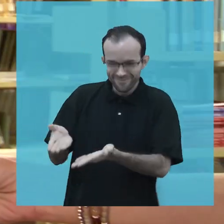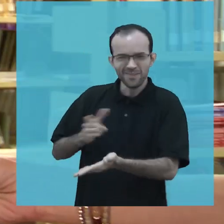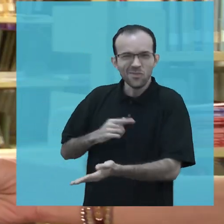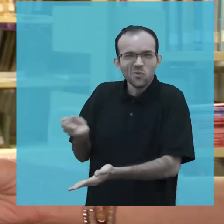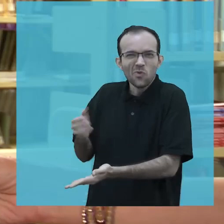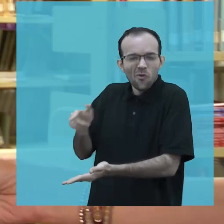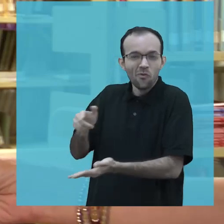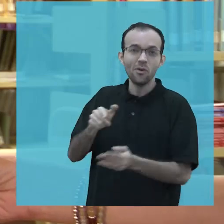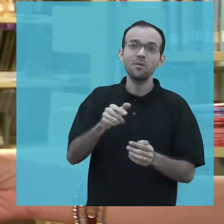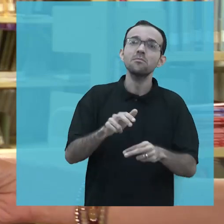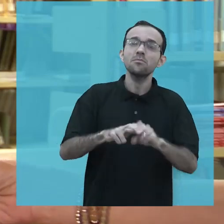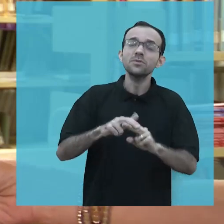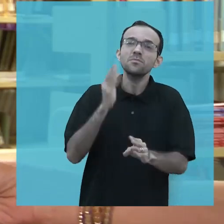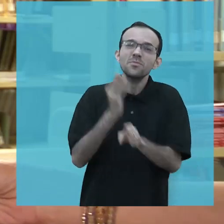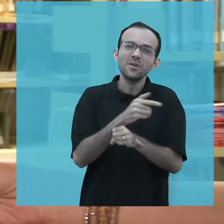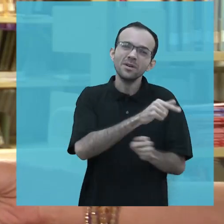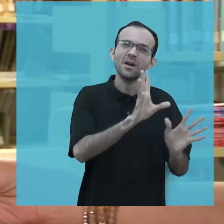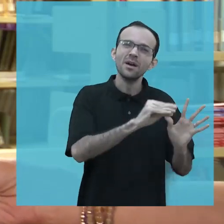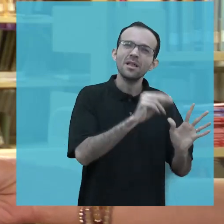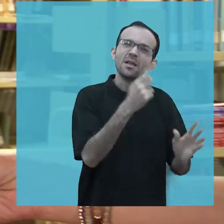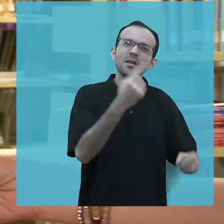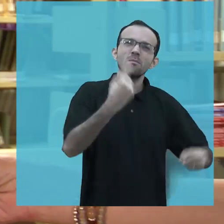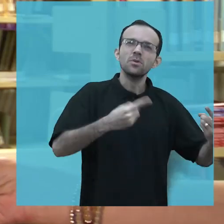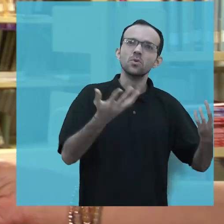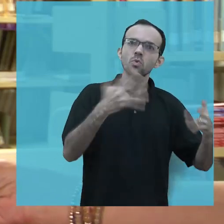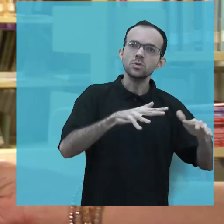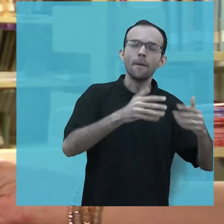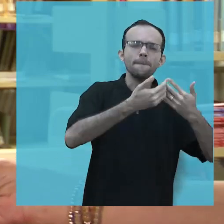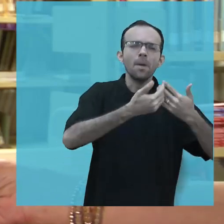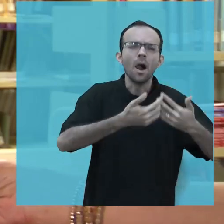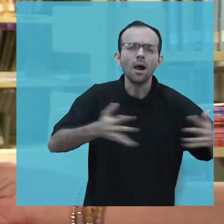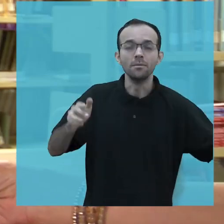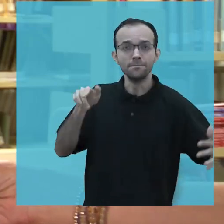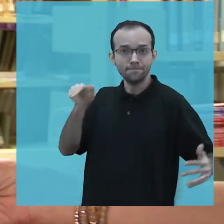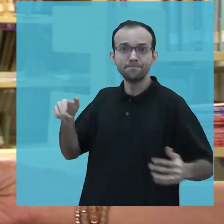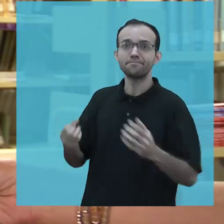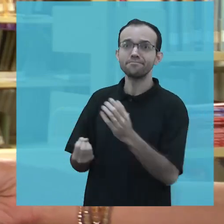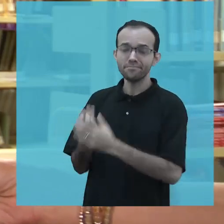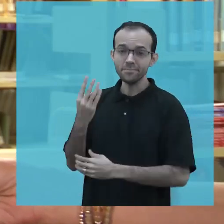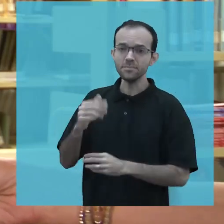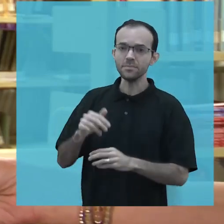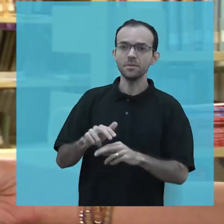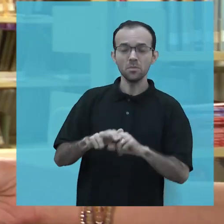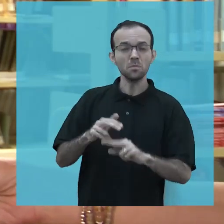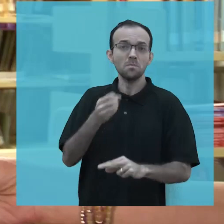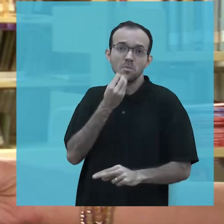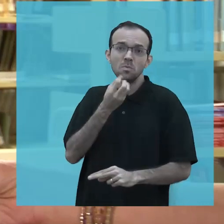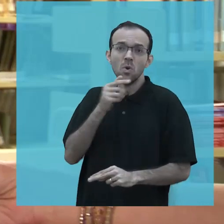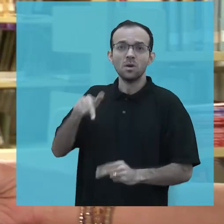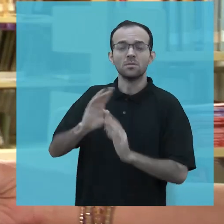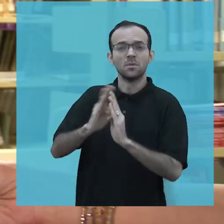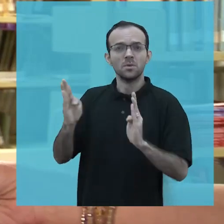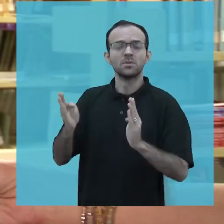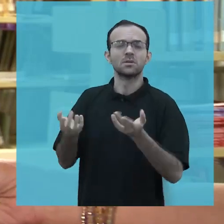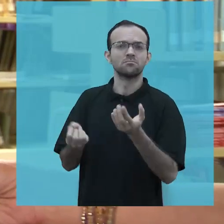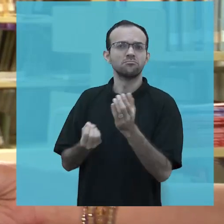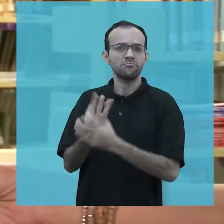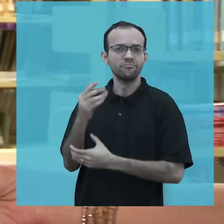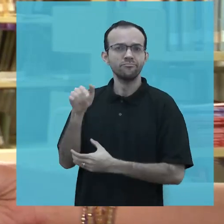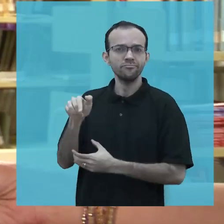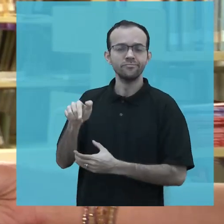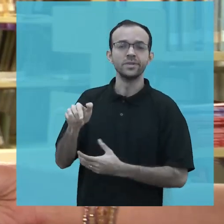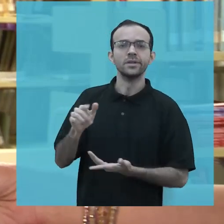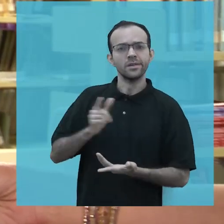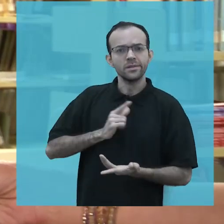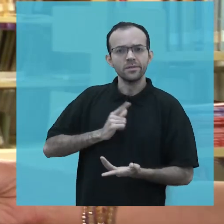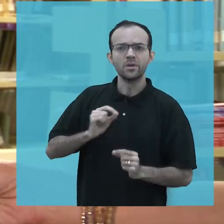amadurecimento da política de inclusão criada pela Secretaria de Acessibilidade e é um trabalho de parceria com o sistema de bibliotecas que a gente